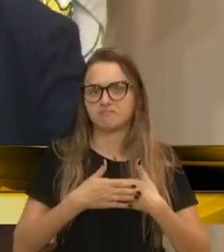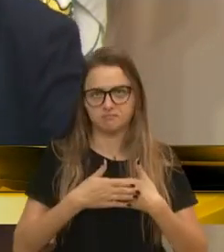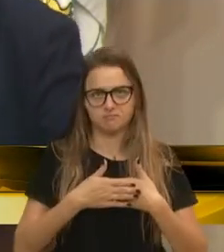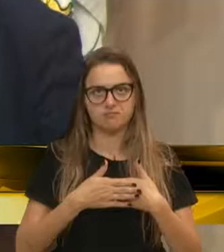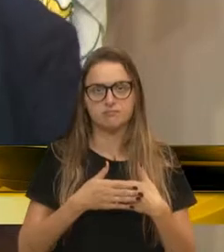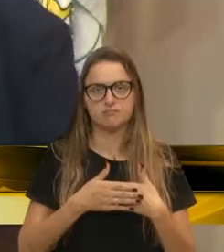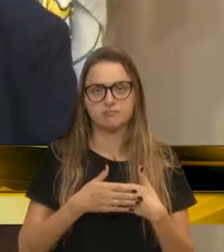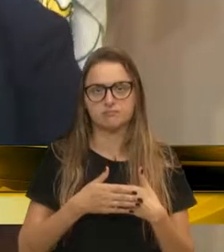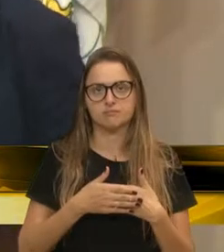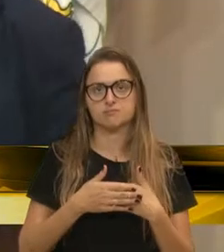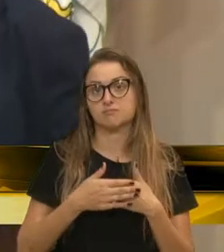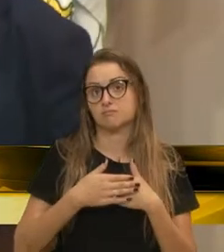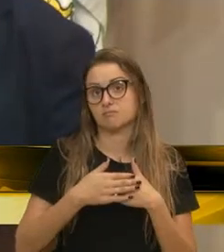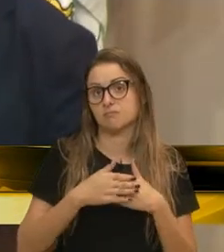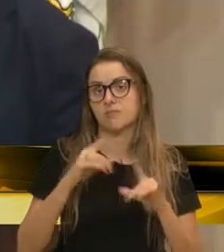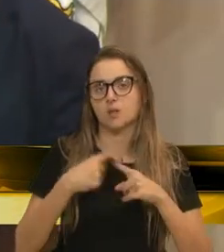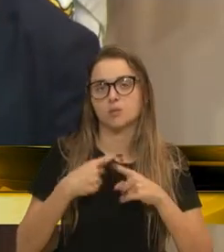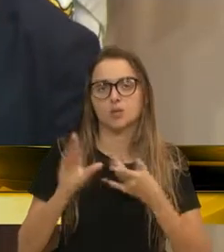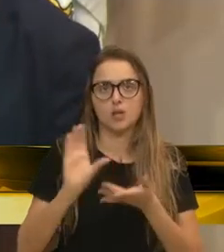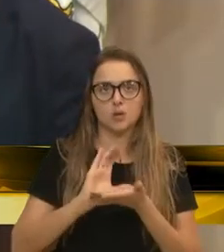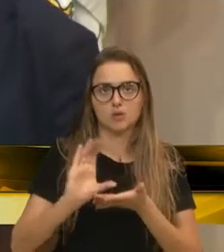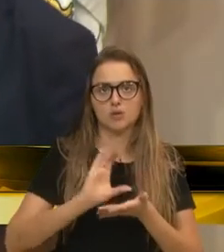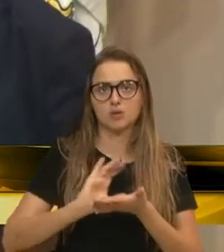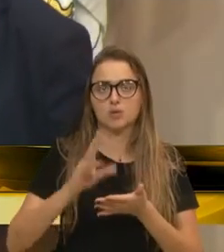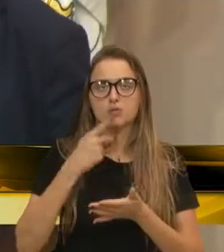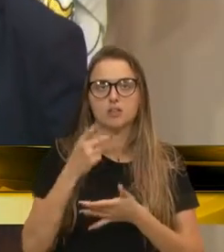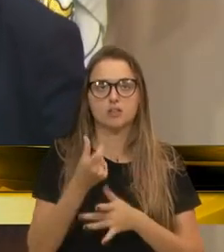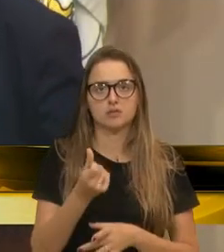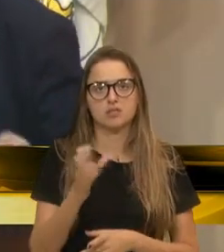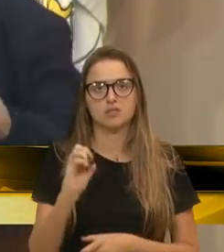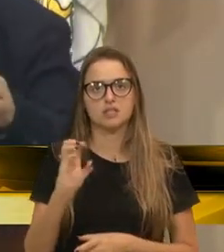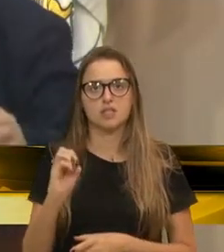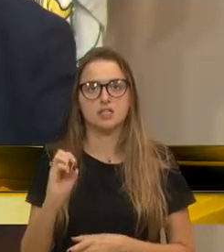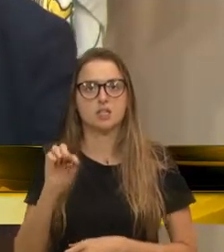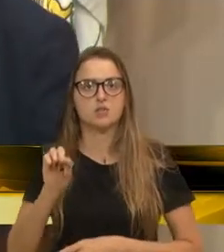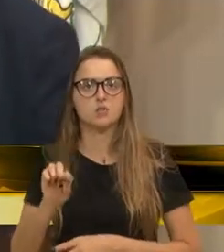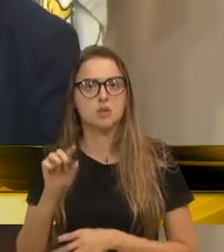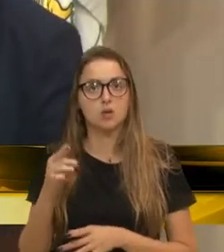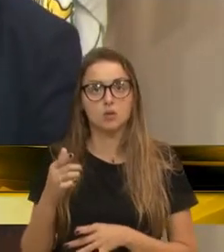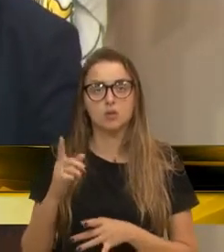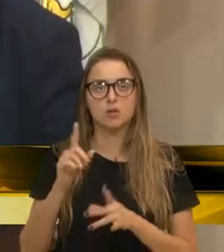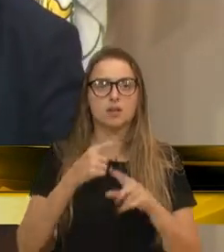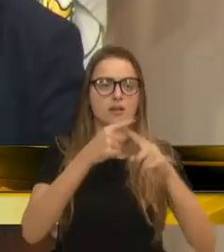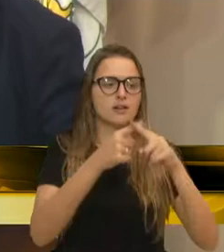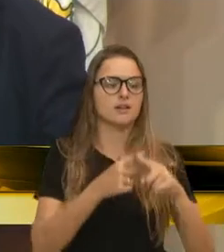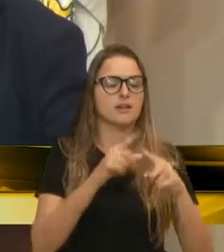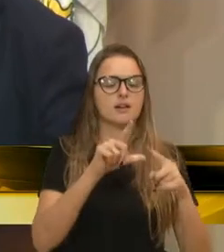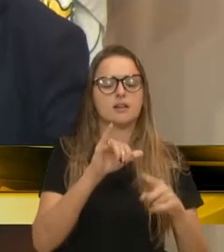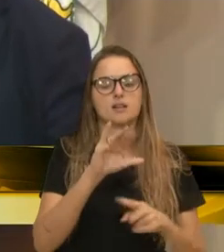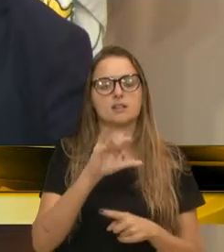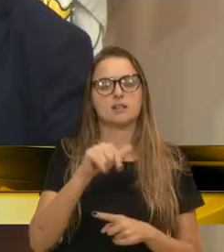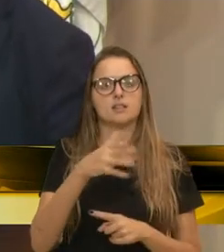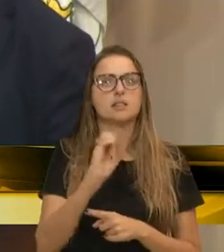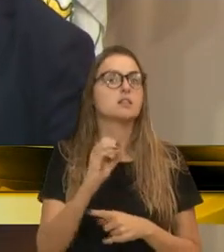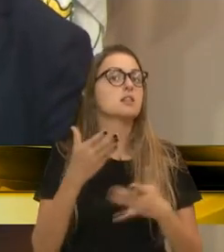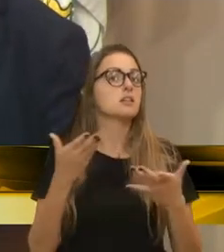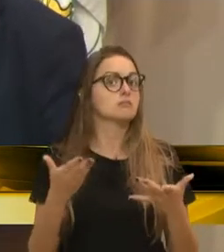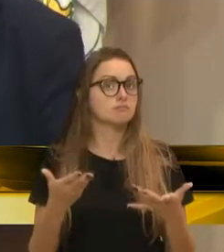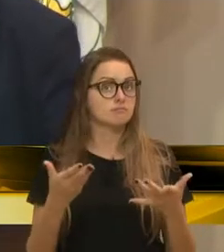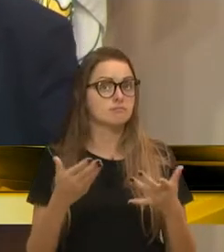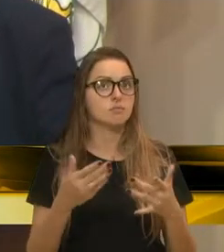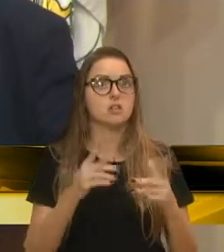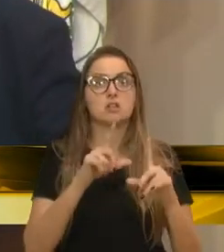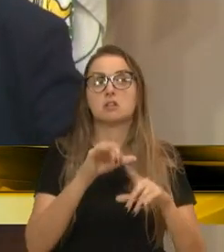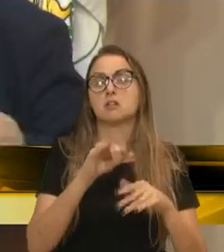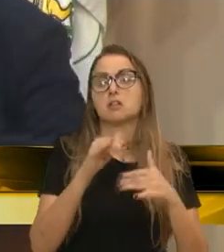fechou, o investimento que estão dizendo que estão gastando seiscentos e poucos mil, que é só, e as licitações, onde é que está as licitações, para as partenheiras,